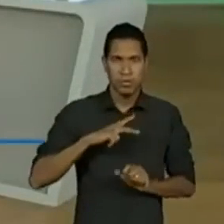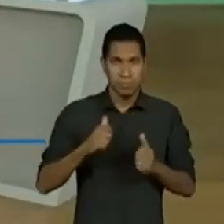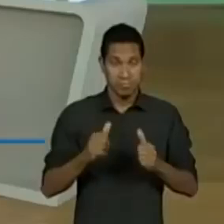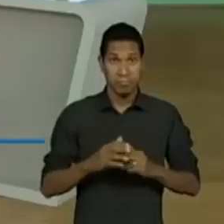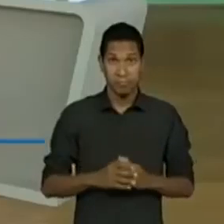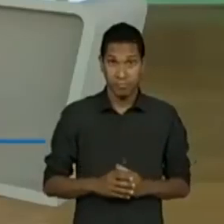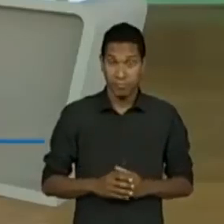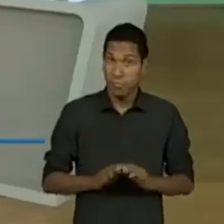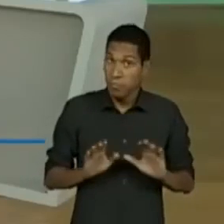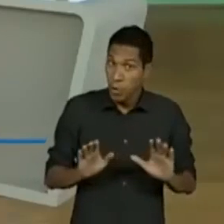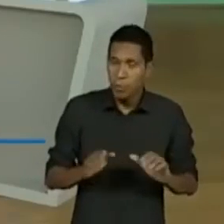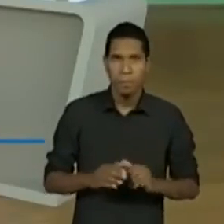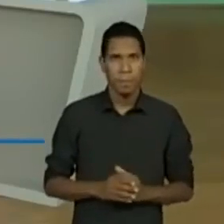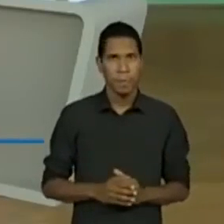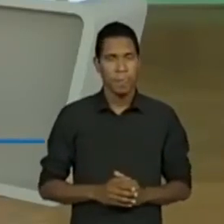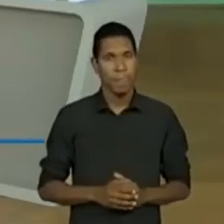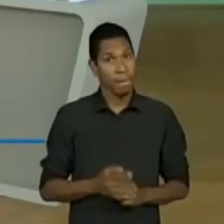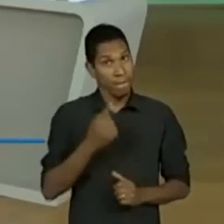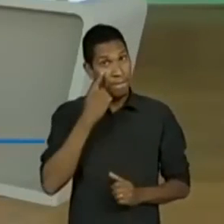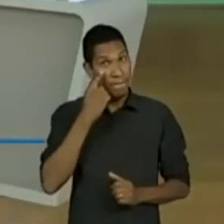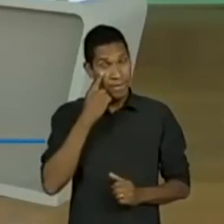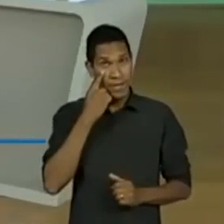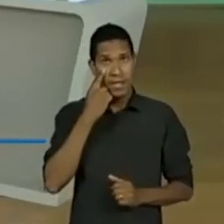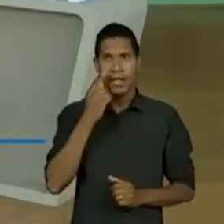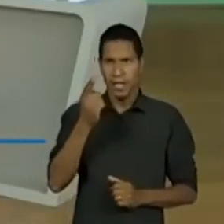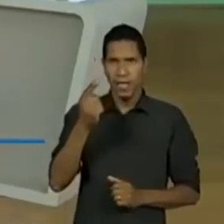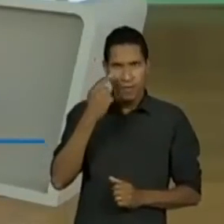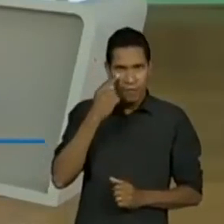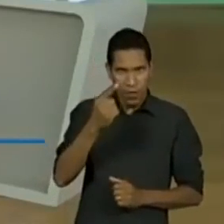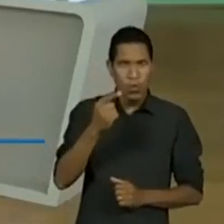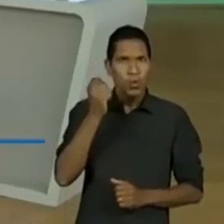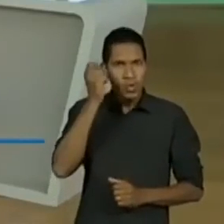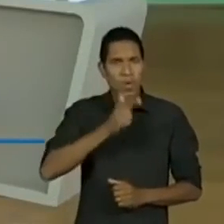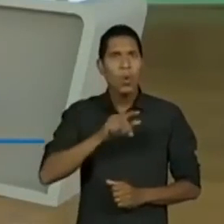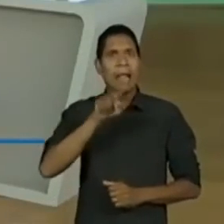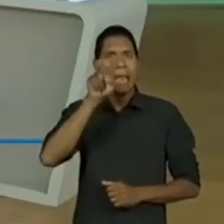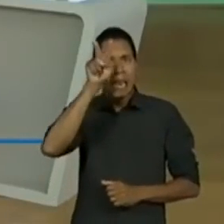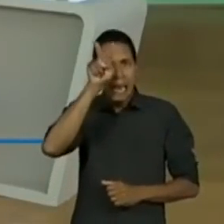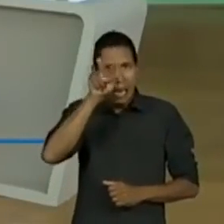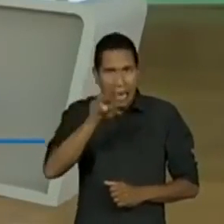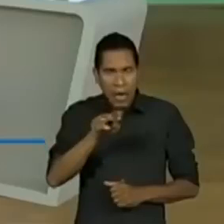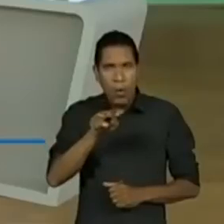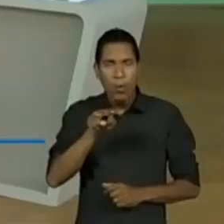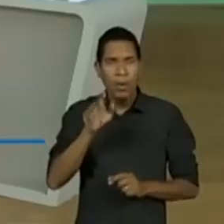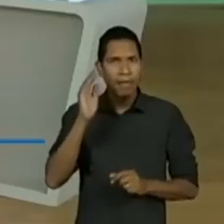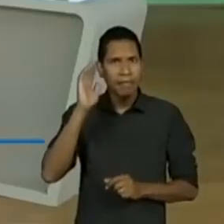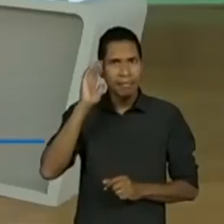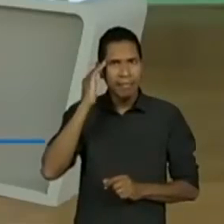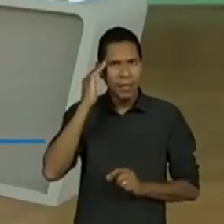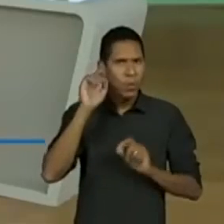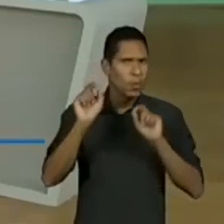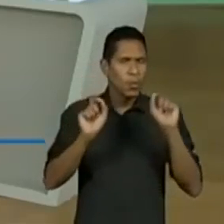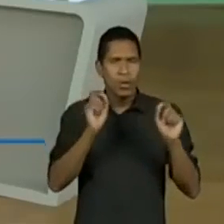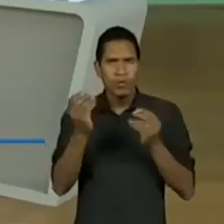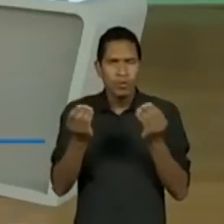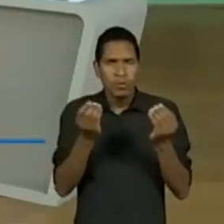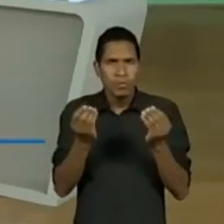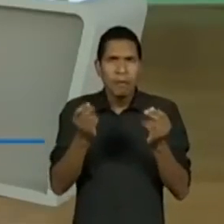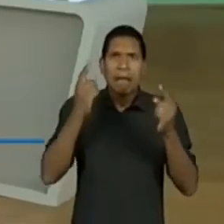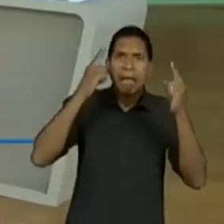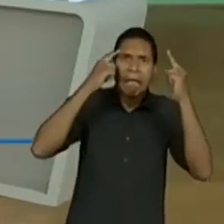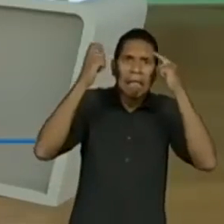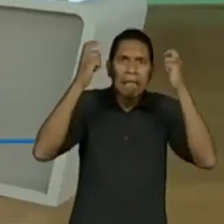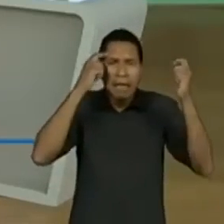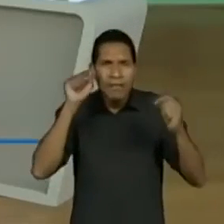saber se o nosso cyberpoema, se vocês leram. E do que se trata? Quais as ideias que